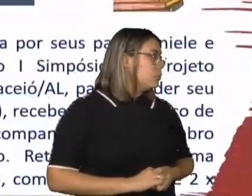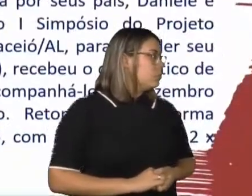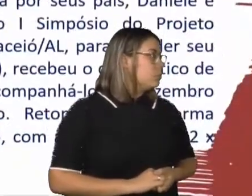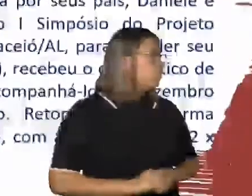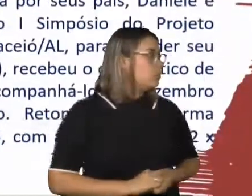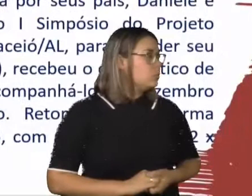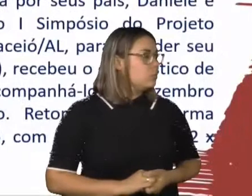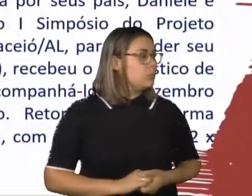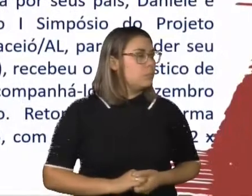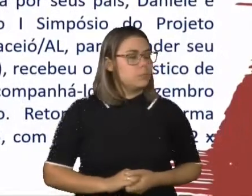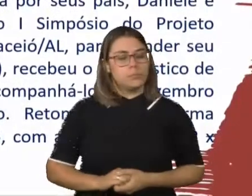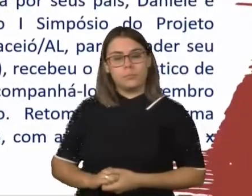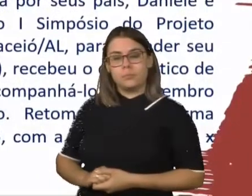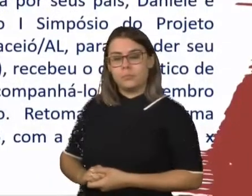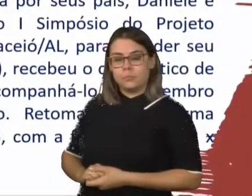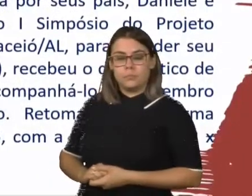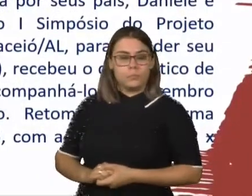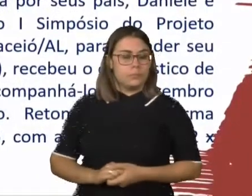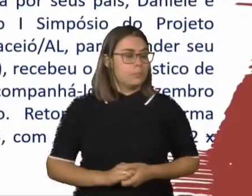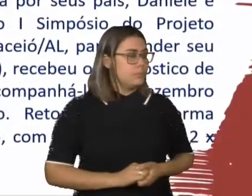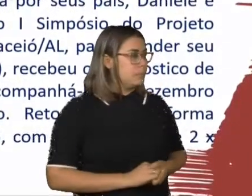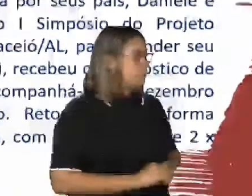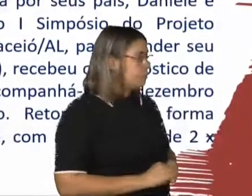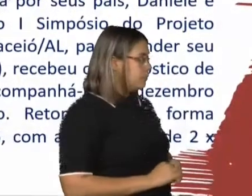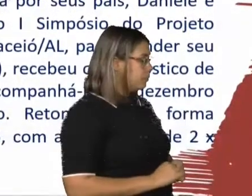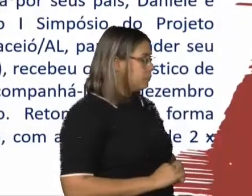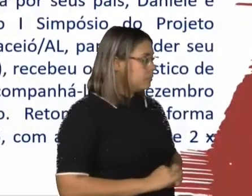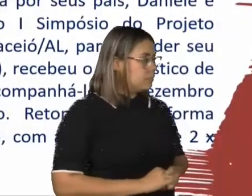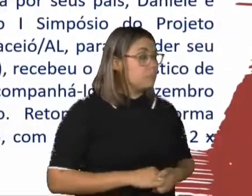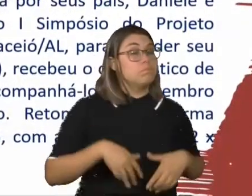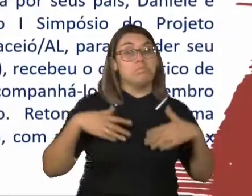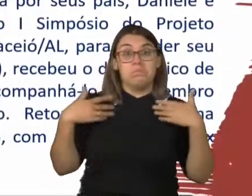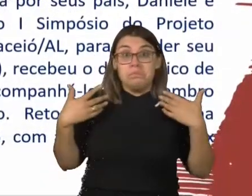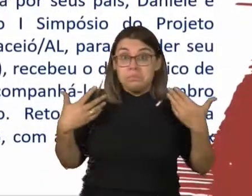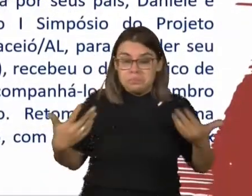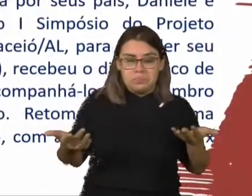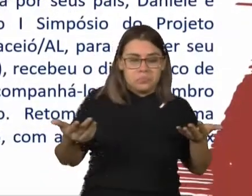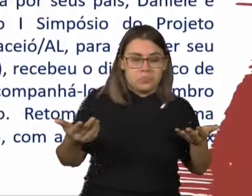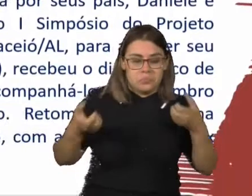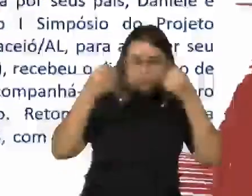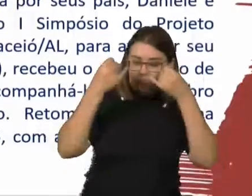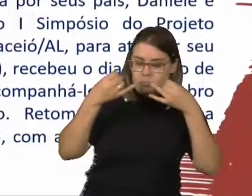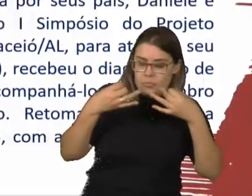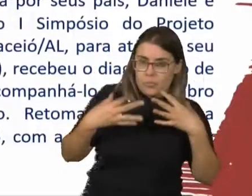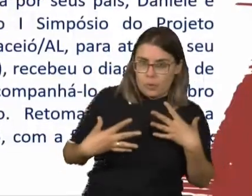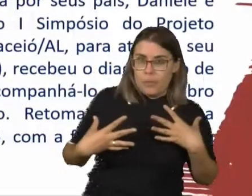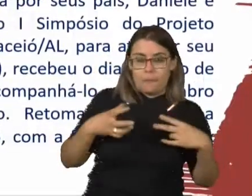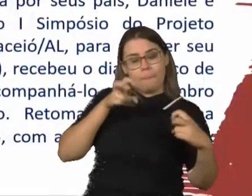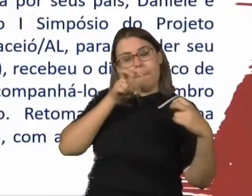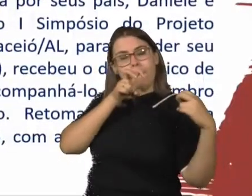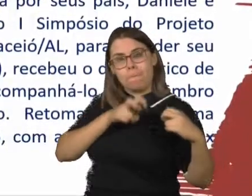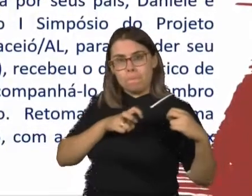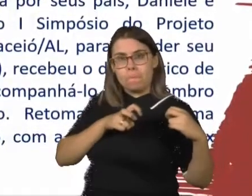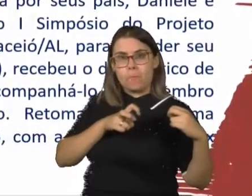Agora foi. Agora foi. Agora está ótimo. Então, vamos entrar no caso clínico. Eu coloquei o caso clínico,